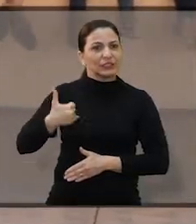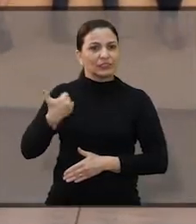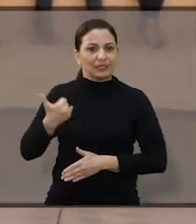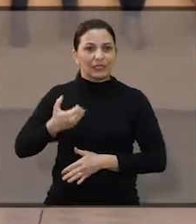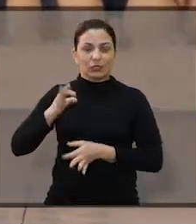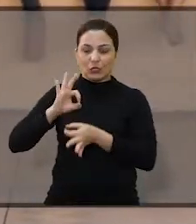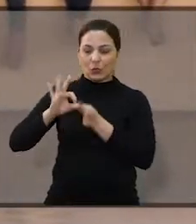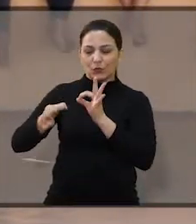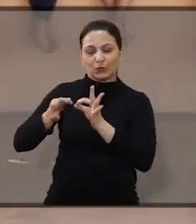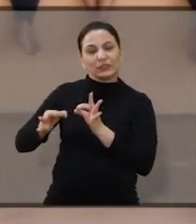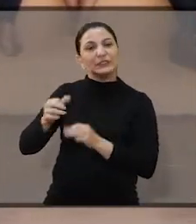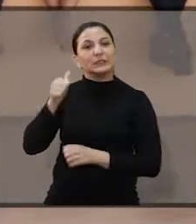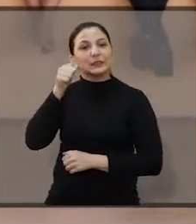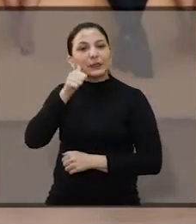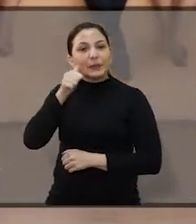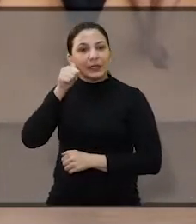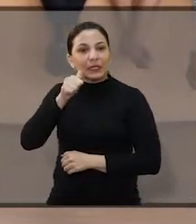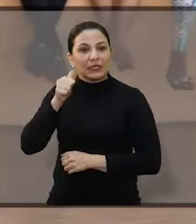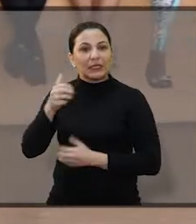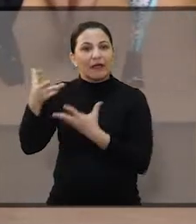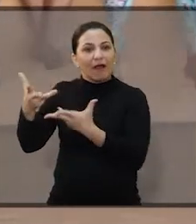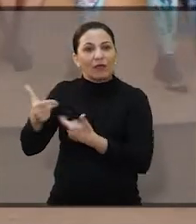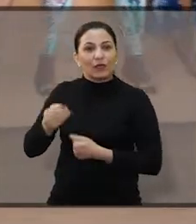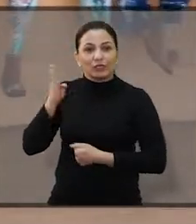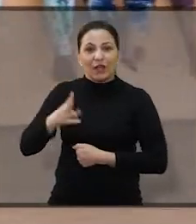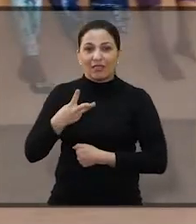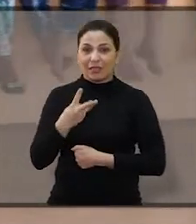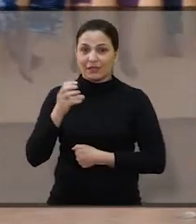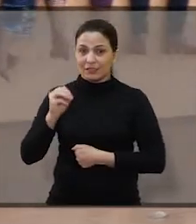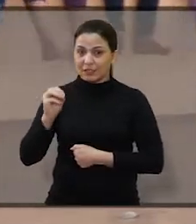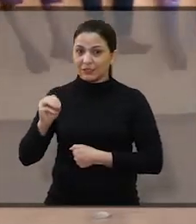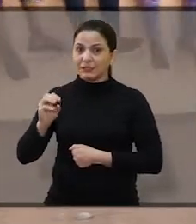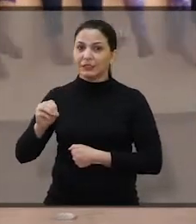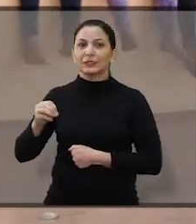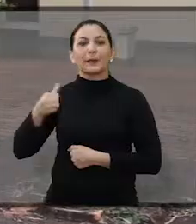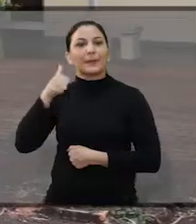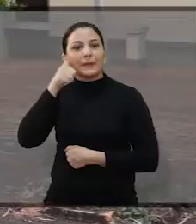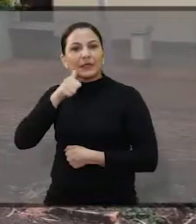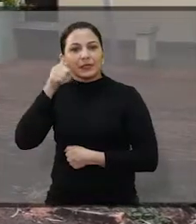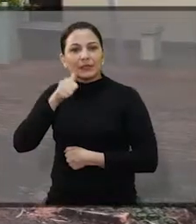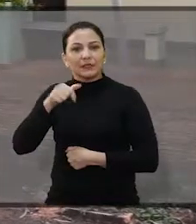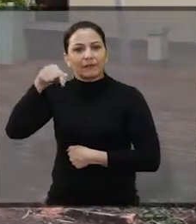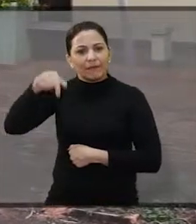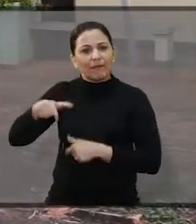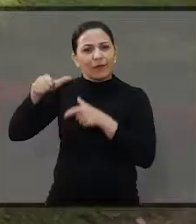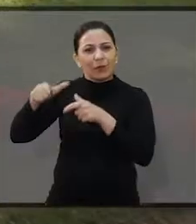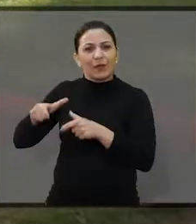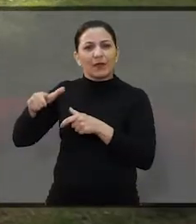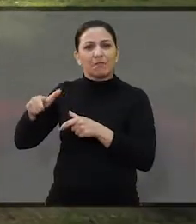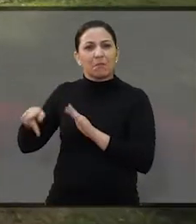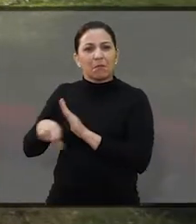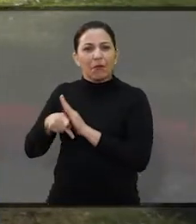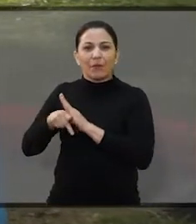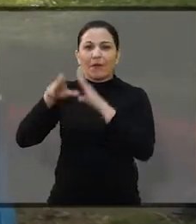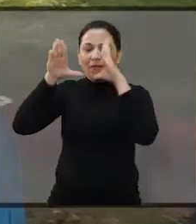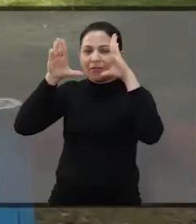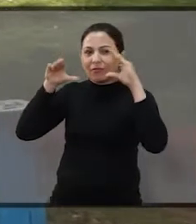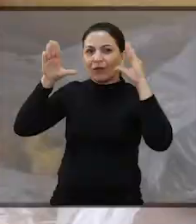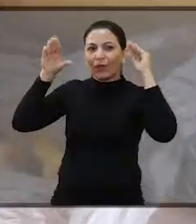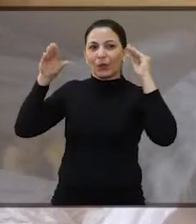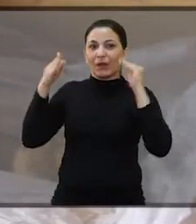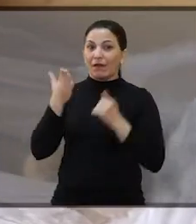6 e 17 anos e mais de 300 foram acolhidas. Aqui nesse local, aconchegante,